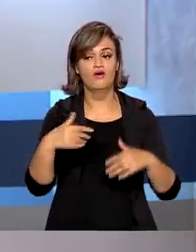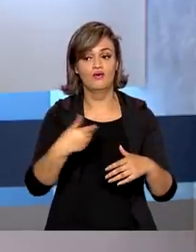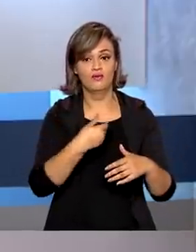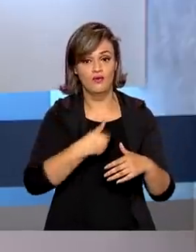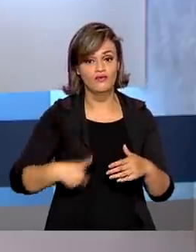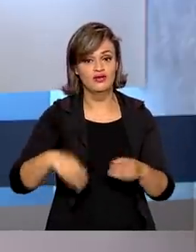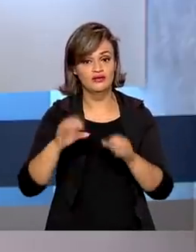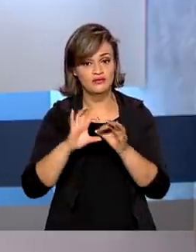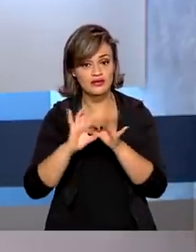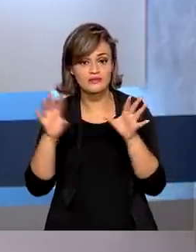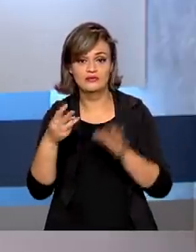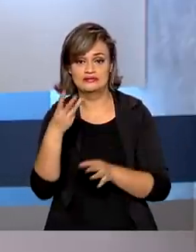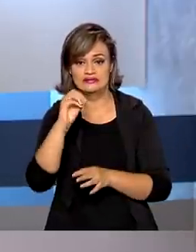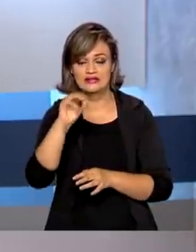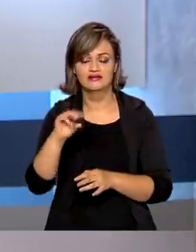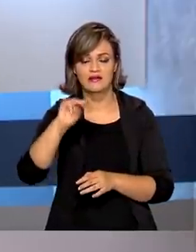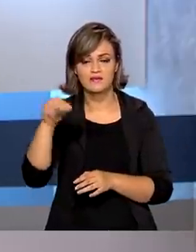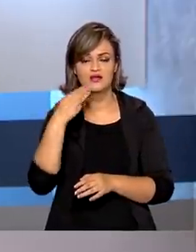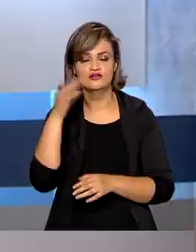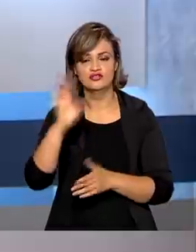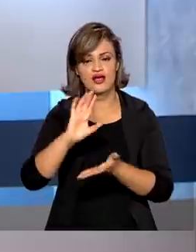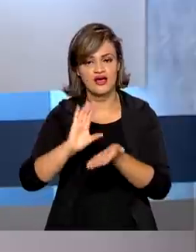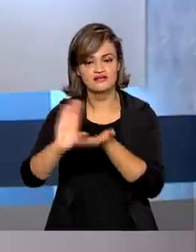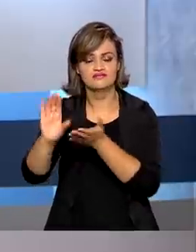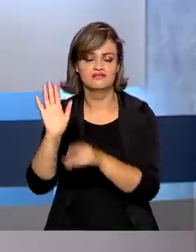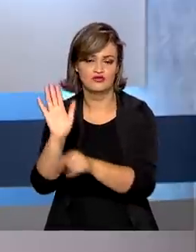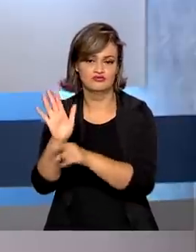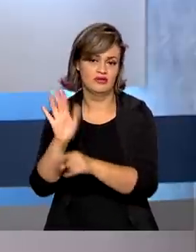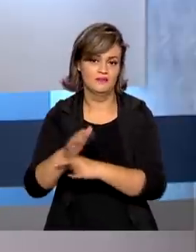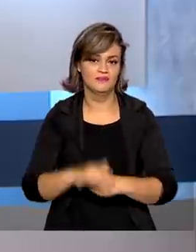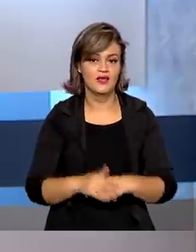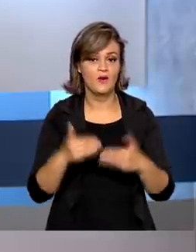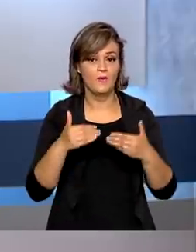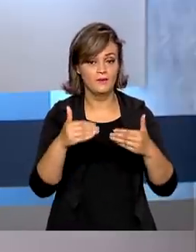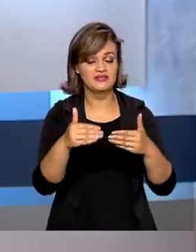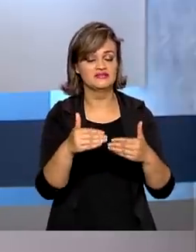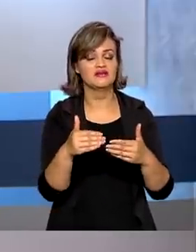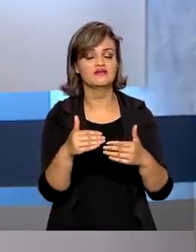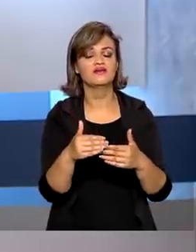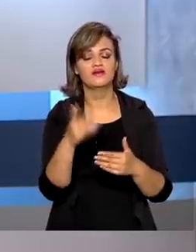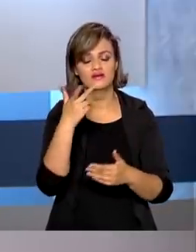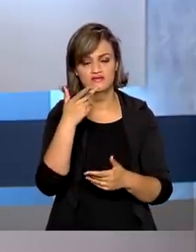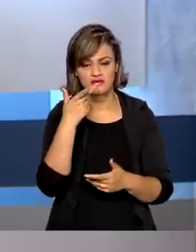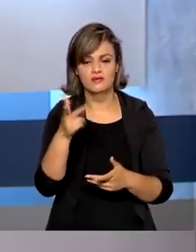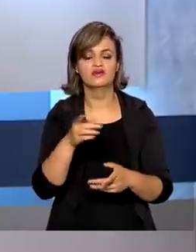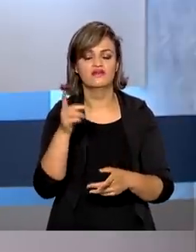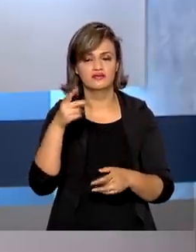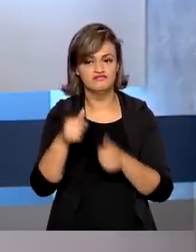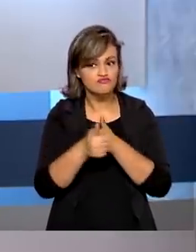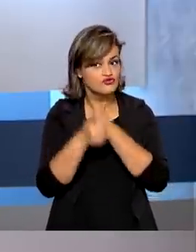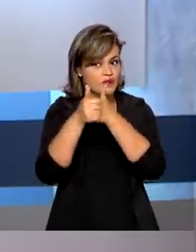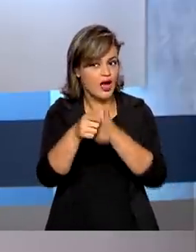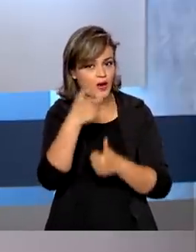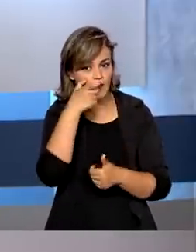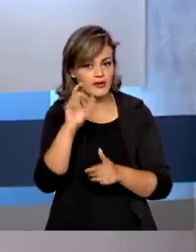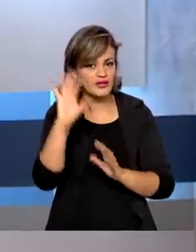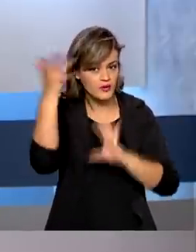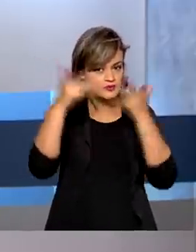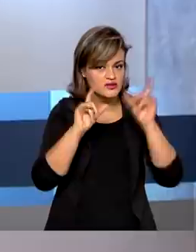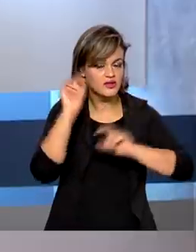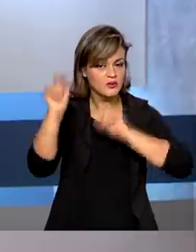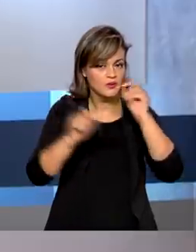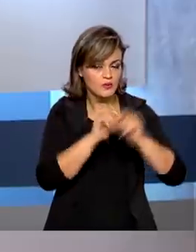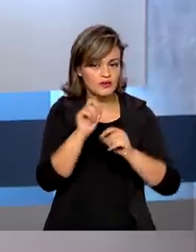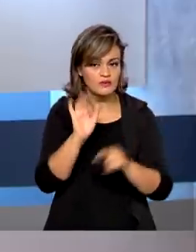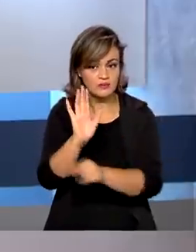$ milhões para a região. O Ministério do Desenvolvimento Regional diz que vai continuar acompanhando de perto a situação do